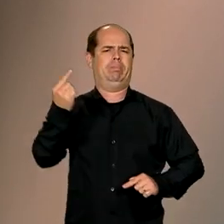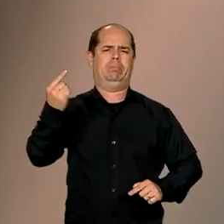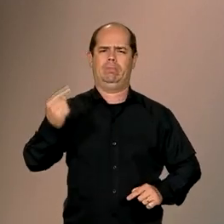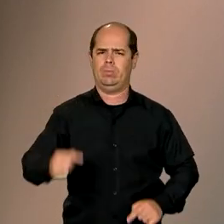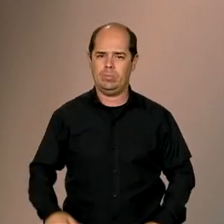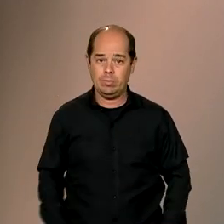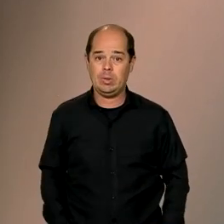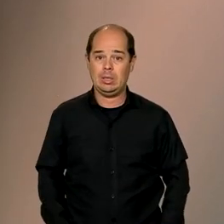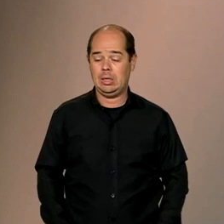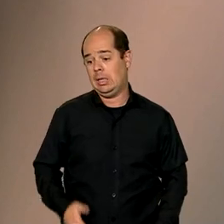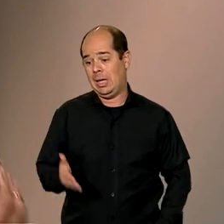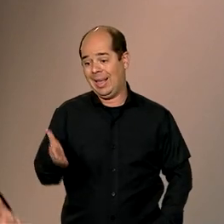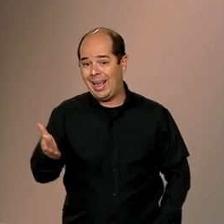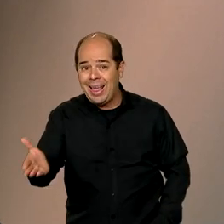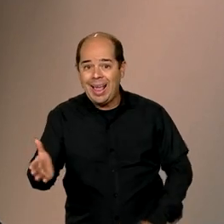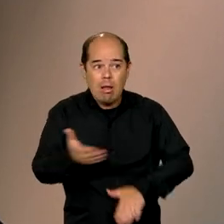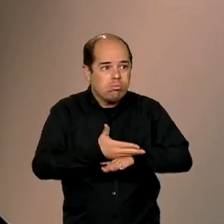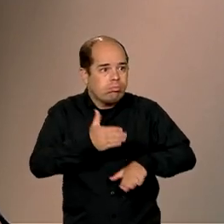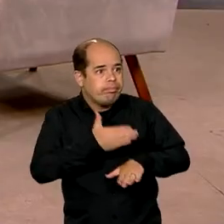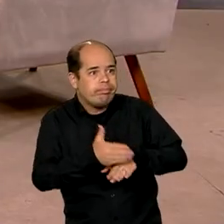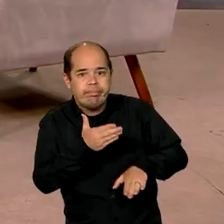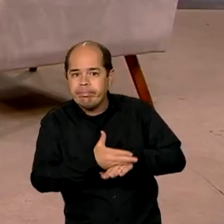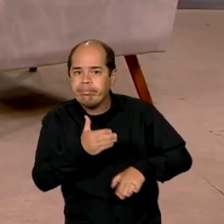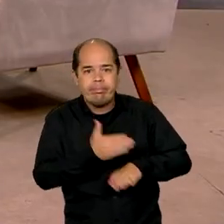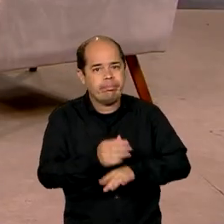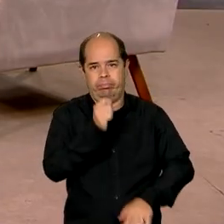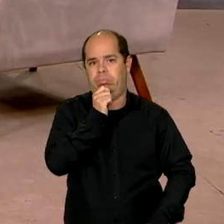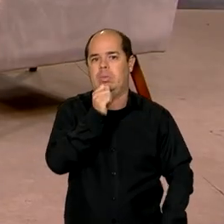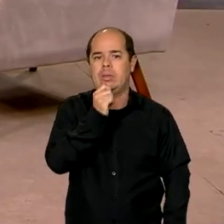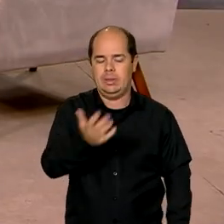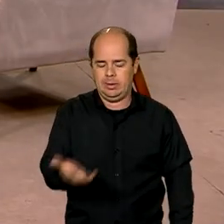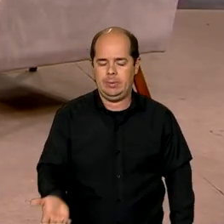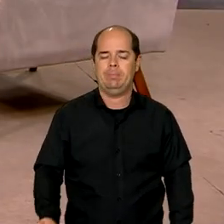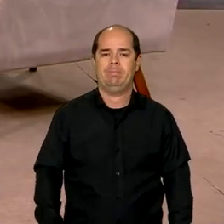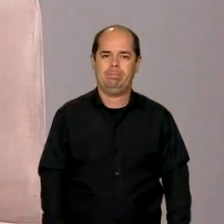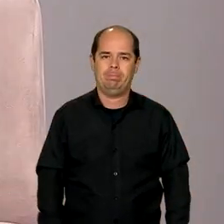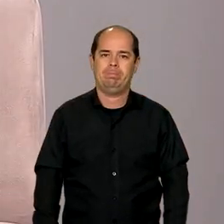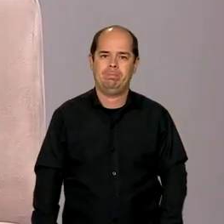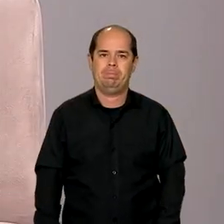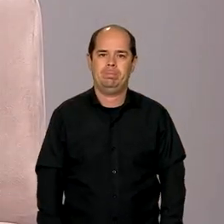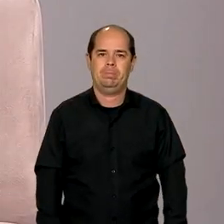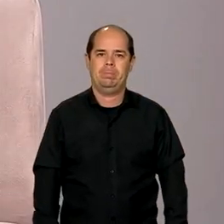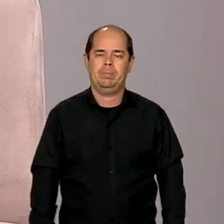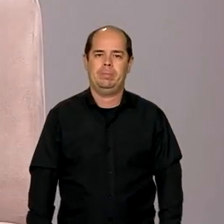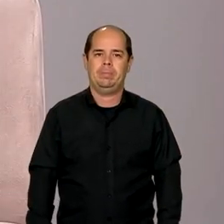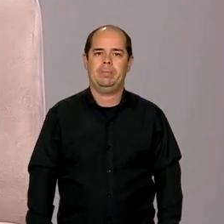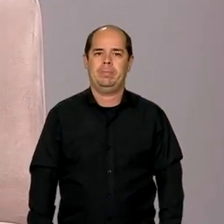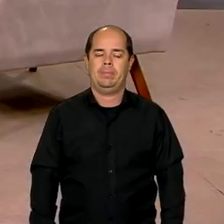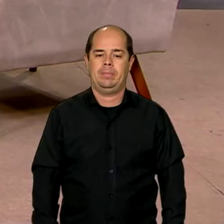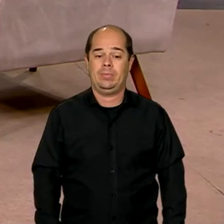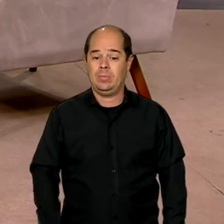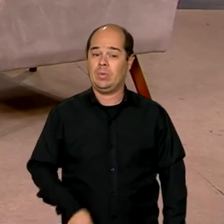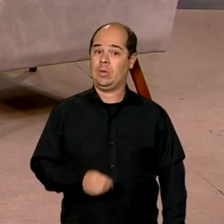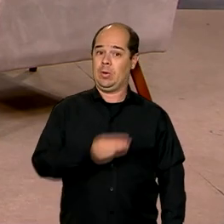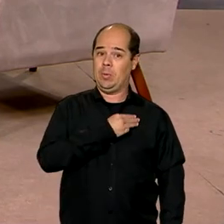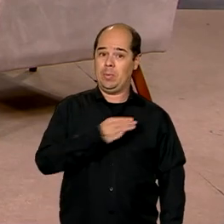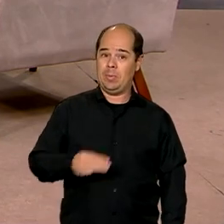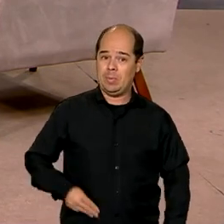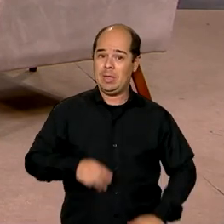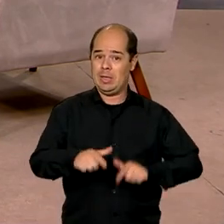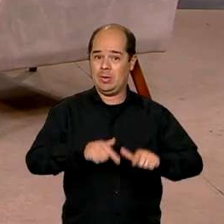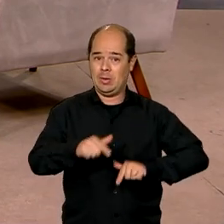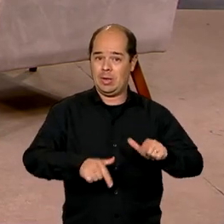que ela não está preparada para a ter naquele momento. É verdade. Ministro do Trabalho e Emprego, Luiz Marinho, muito obrigado pela sua